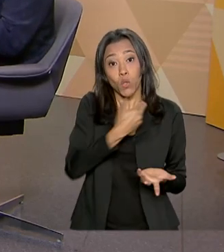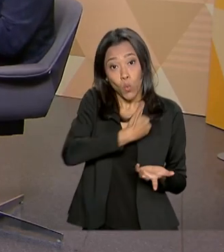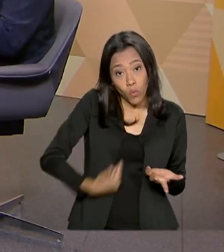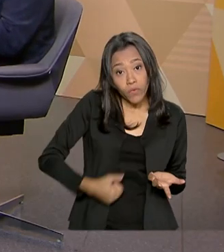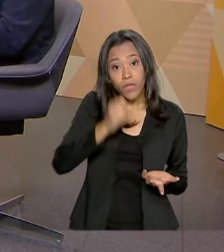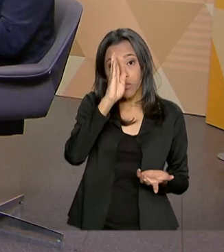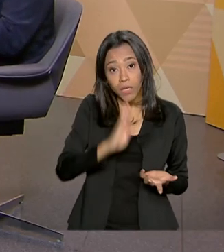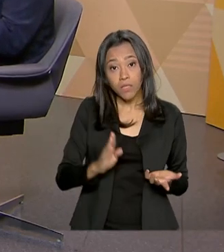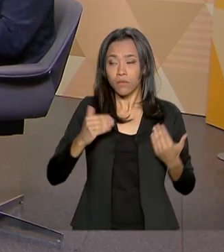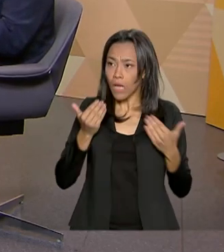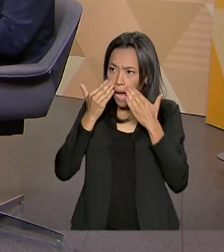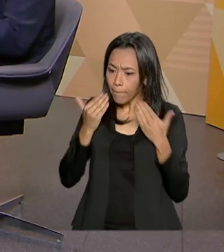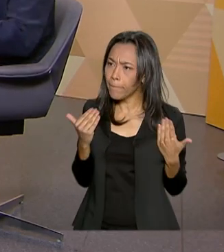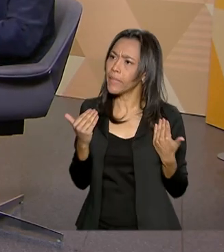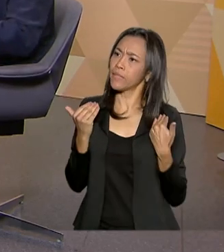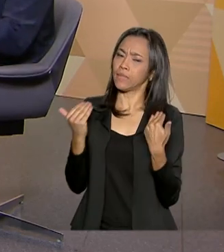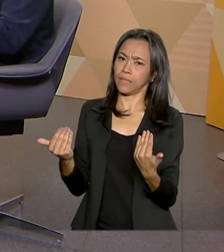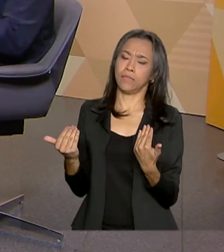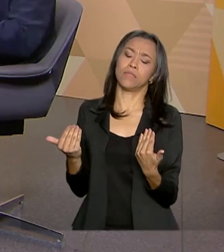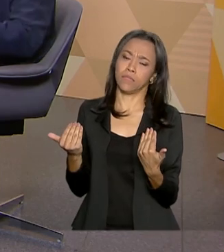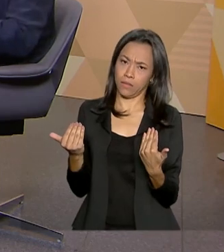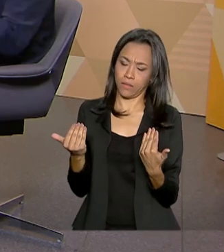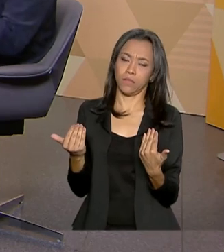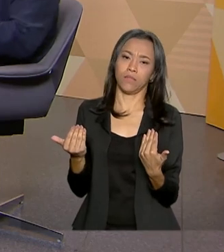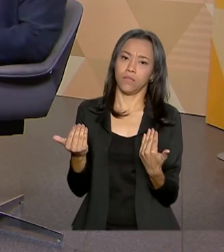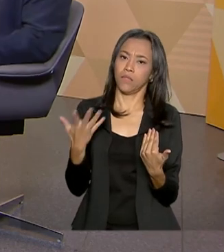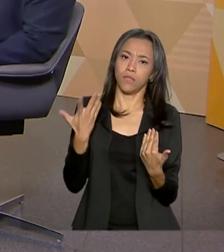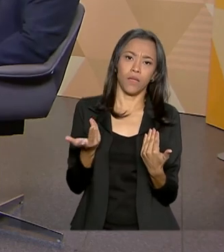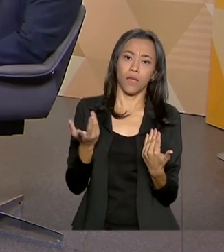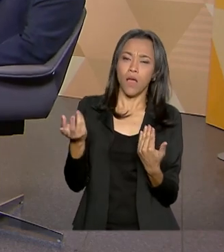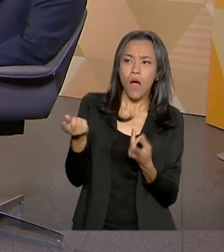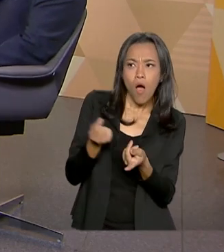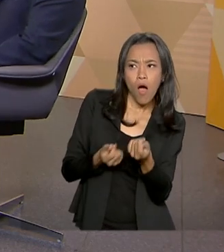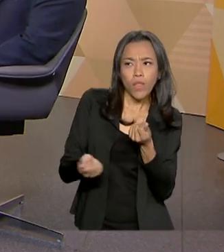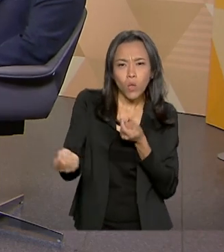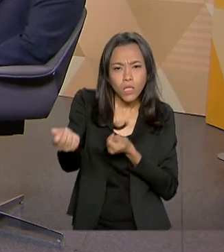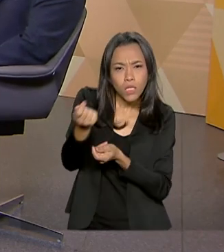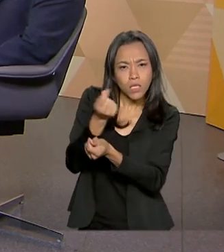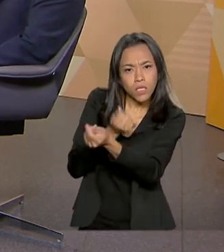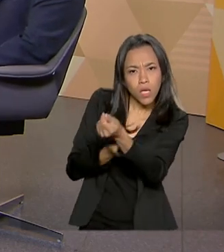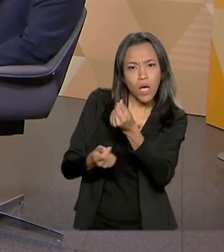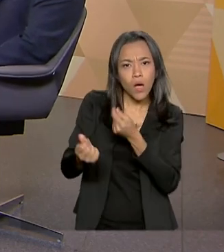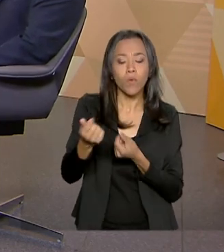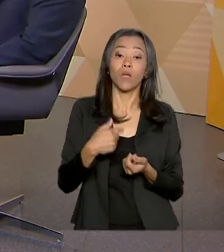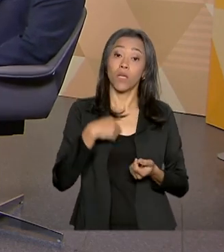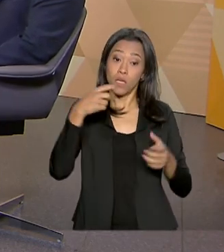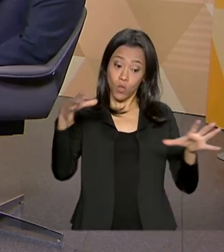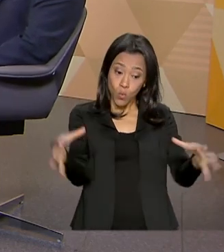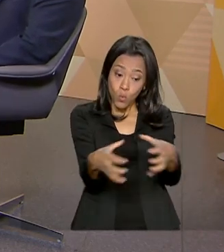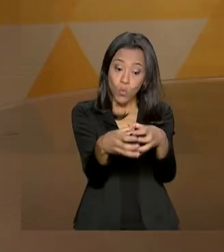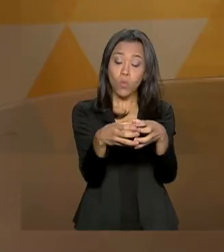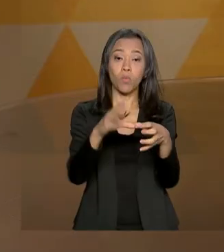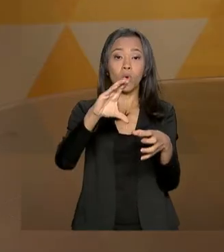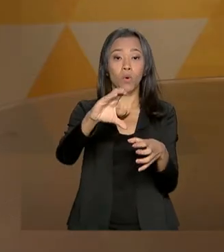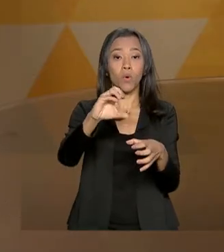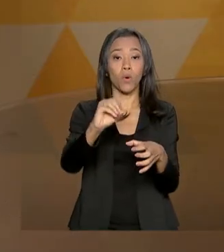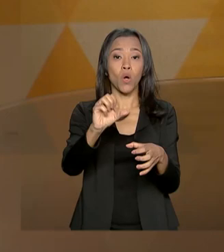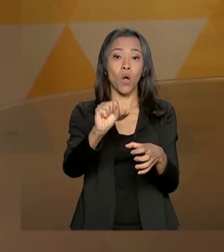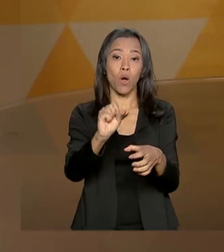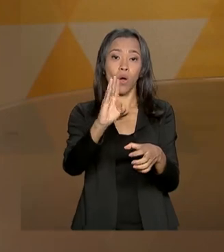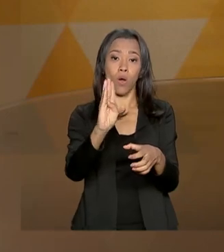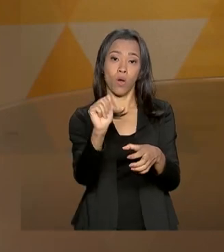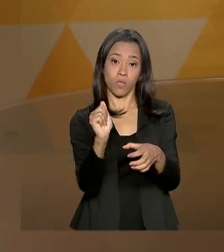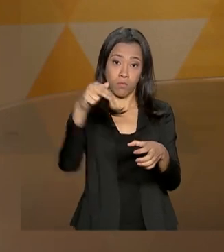brasileiro se apresente como o avalizador de todas essas negociações. E a COSBAN é esse instrumento, o principal